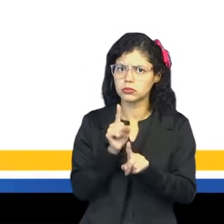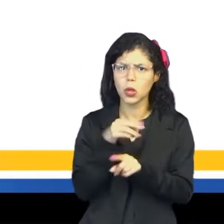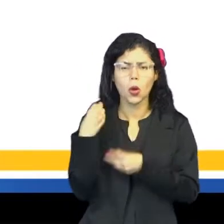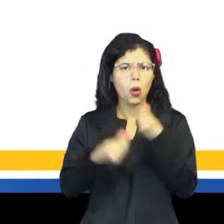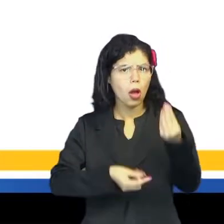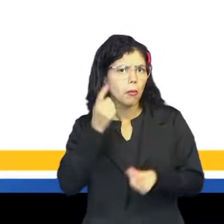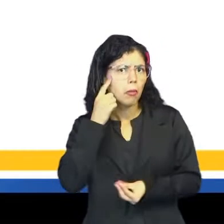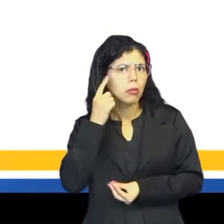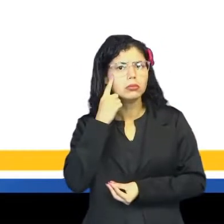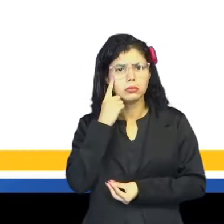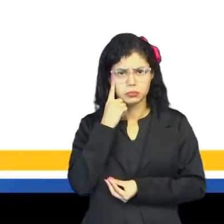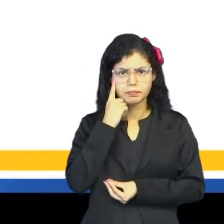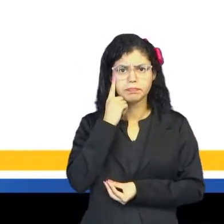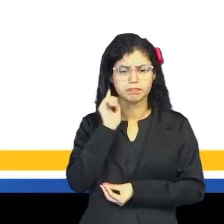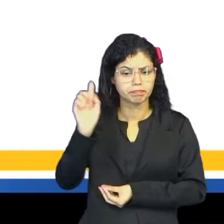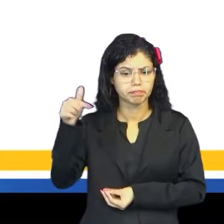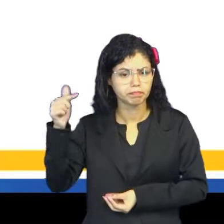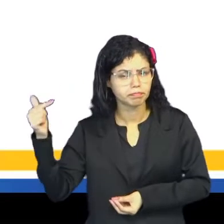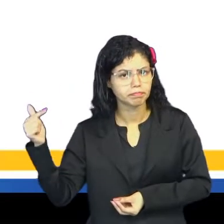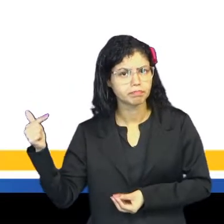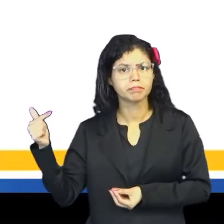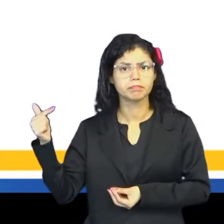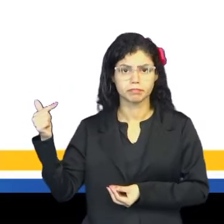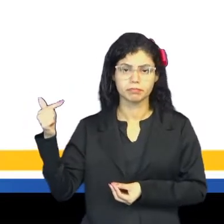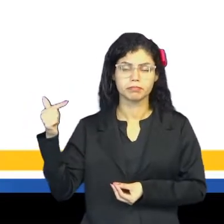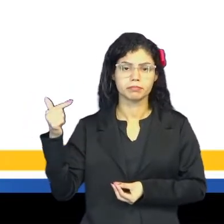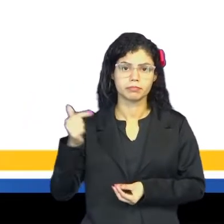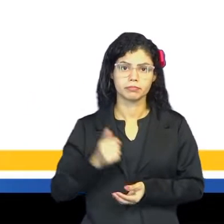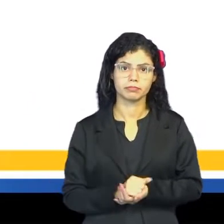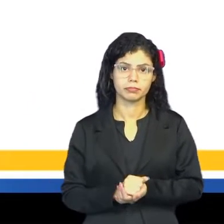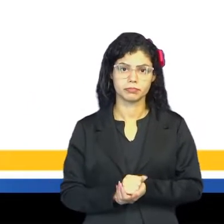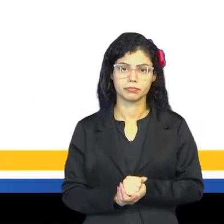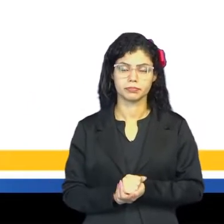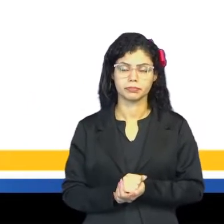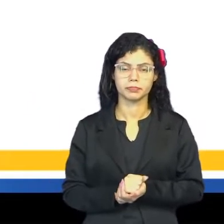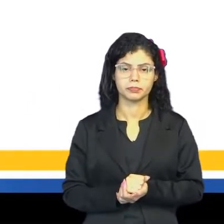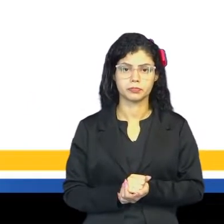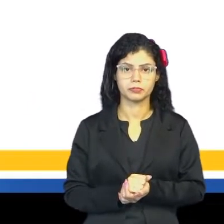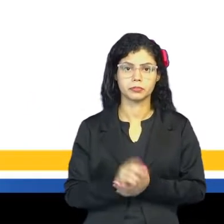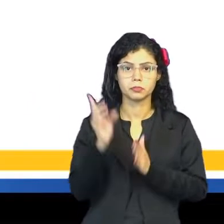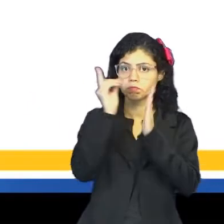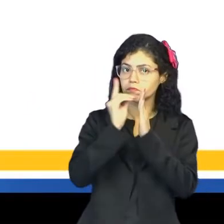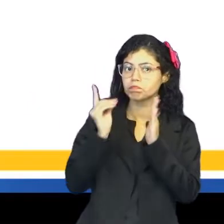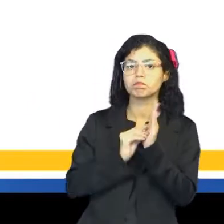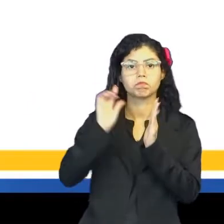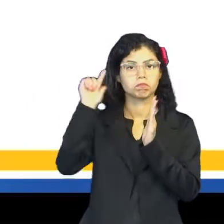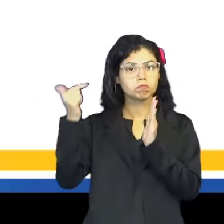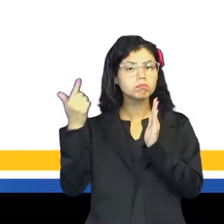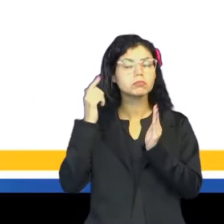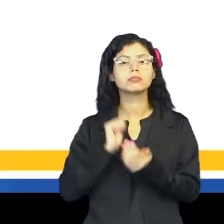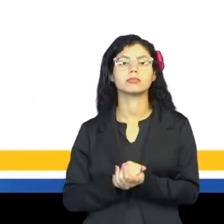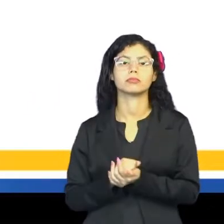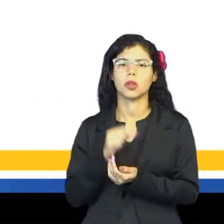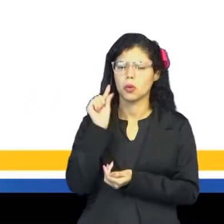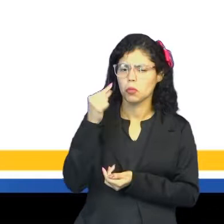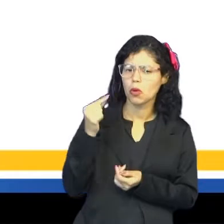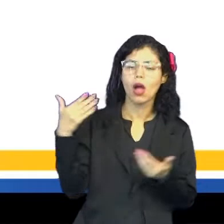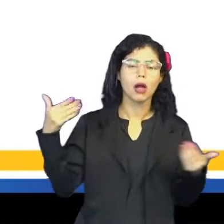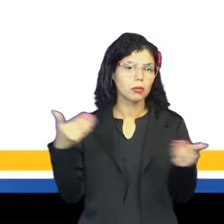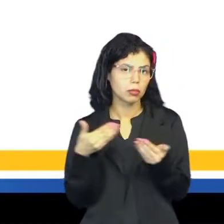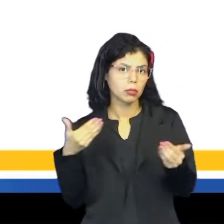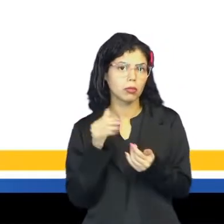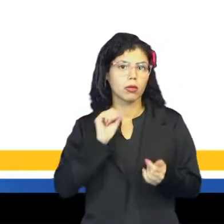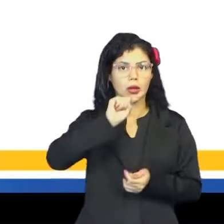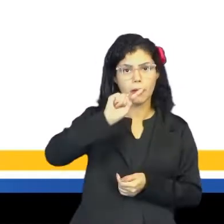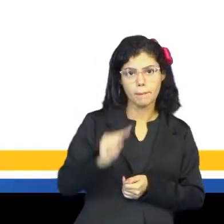gente pensa que vem de outras épocas, outras décadas. Não, é um pouco recente.